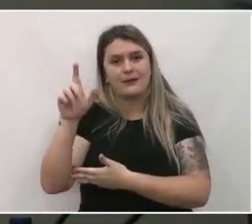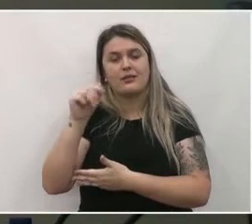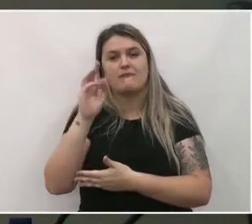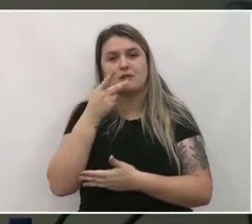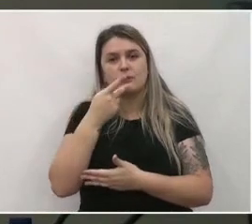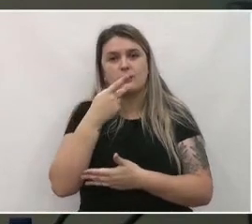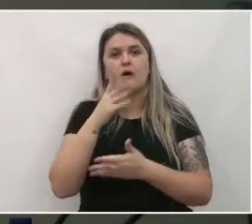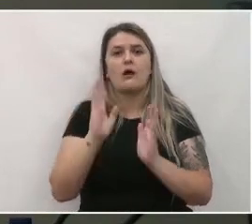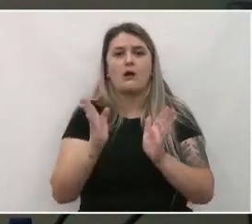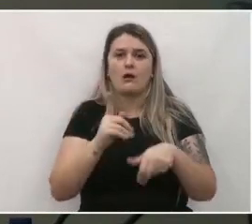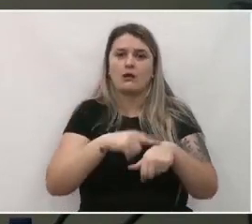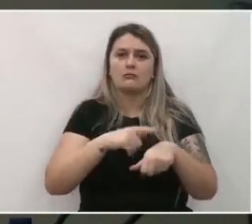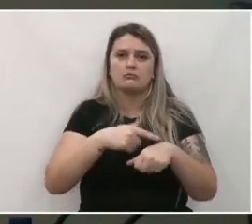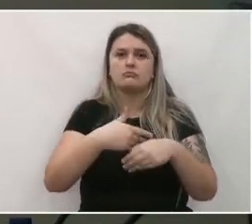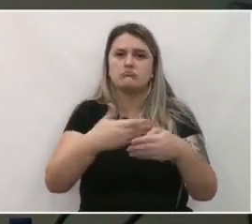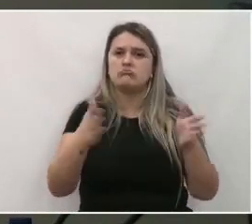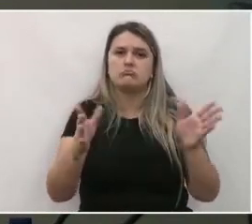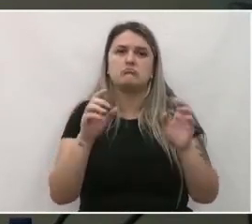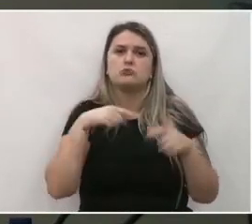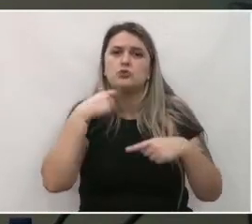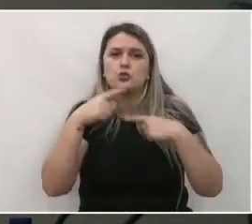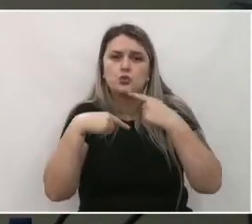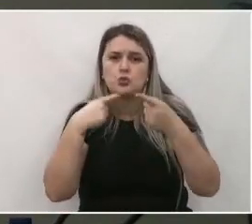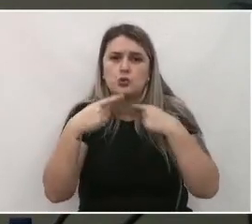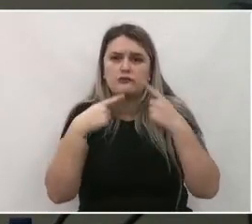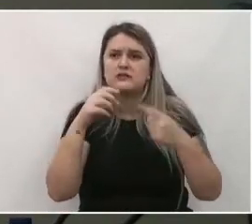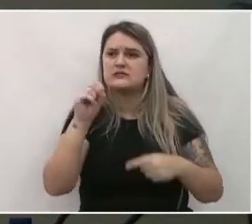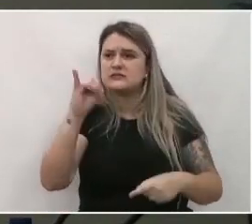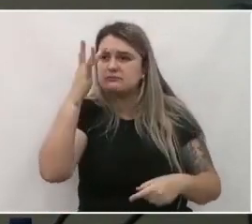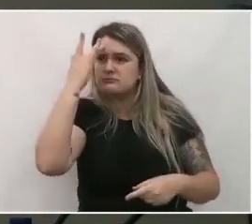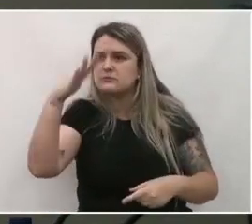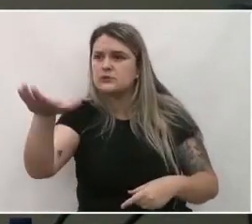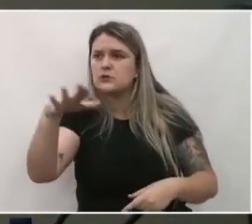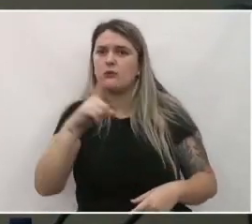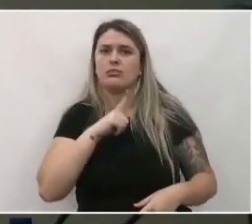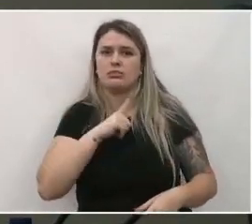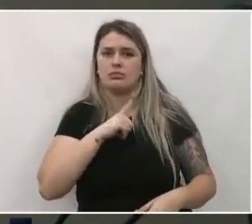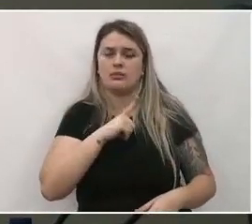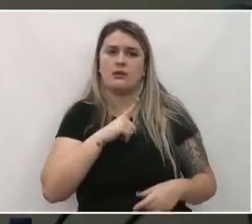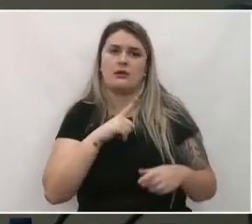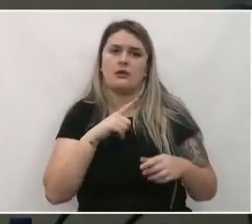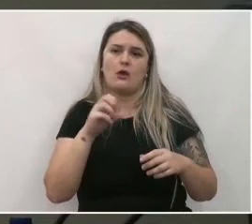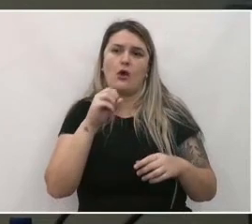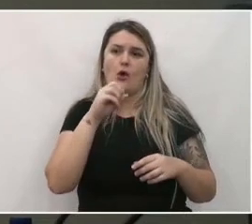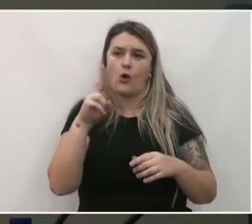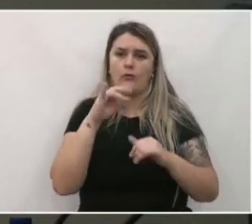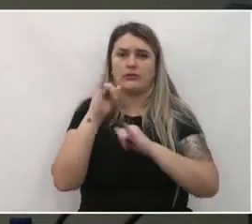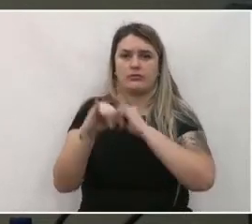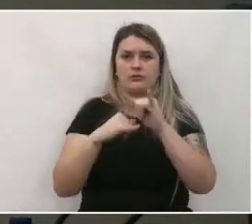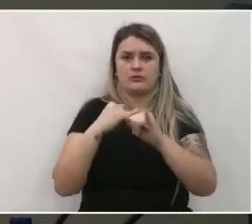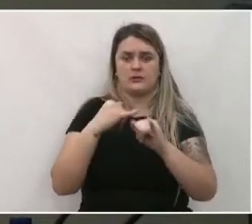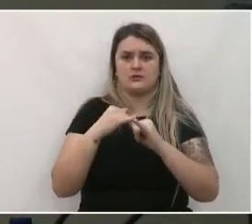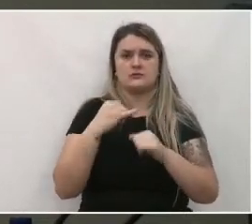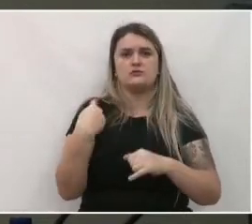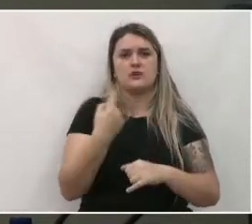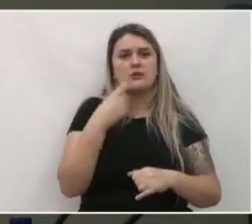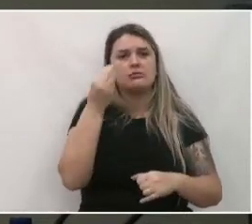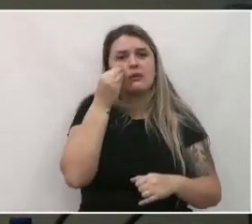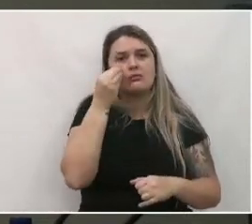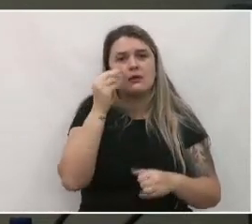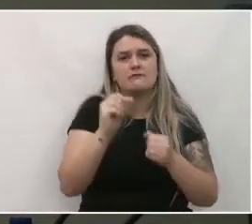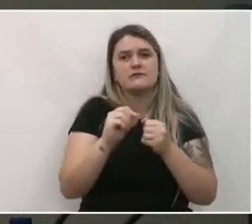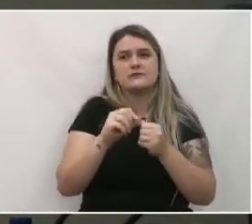espaço para qualquer dúvida presencial ou via chat, vocês podem escrever e a gente vai tentar dar as